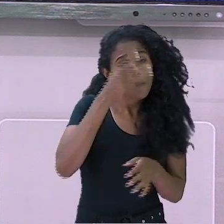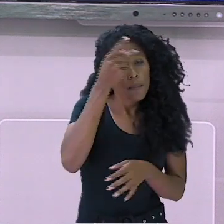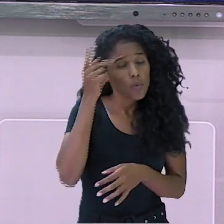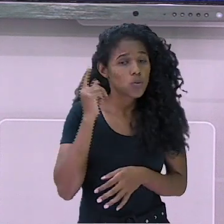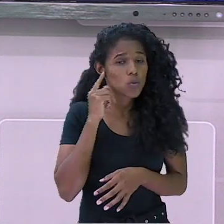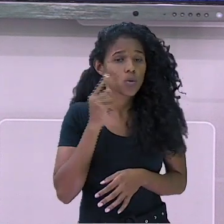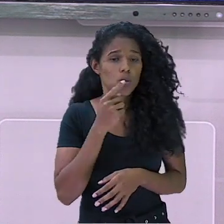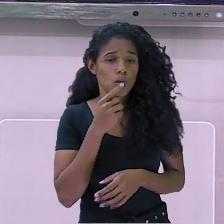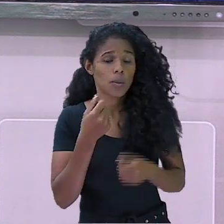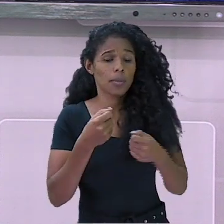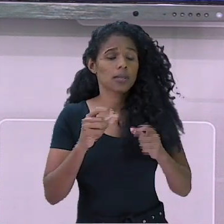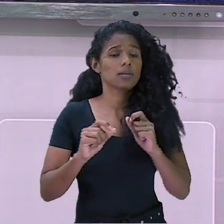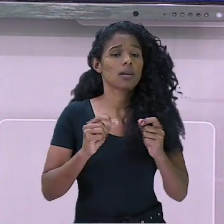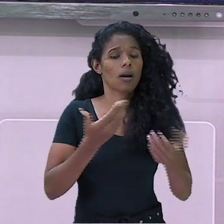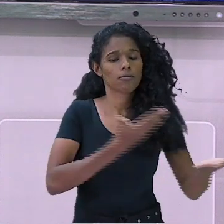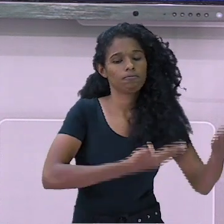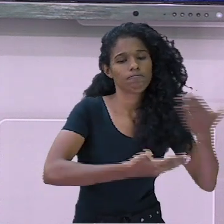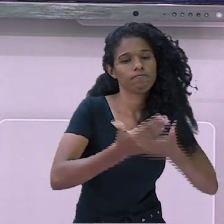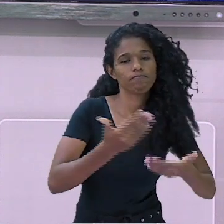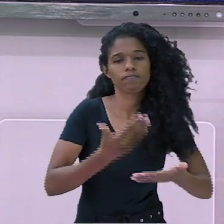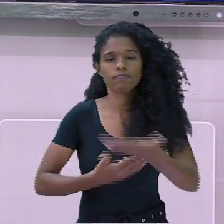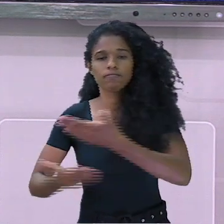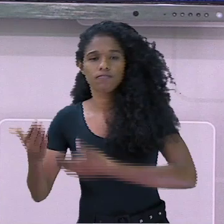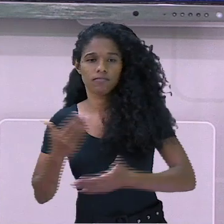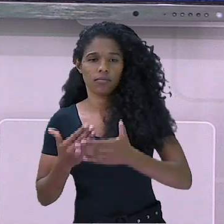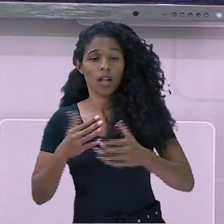algumas dicas que separei para você.